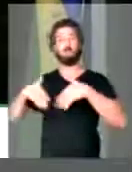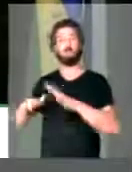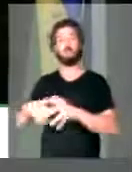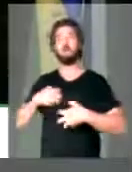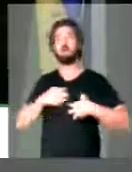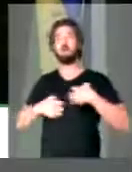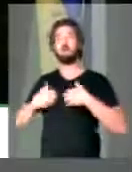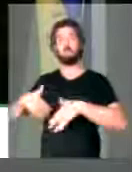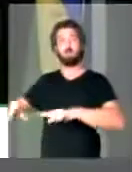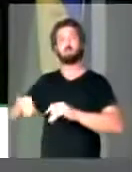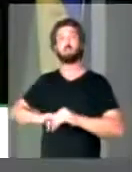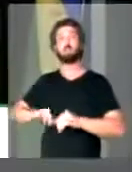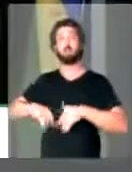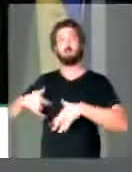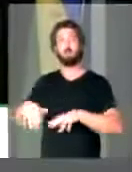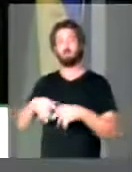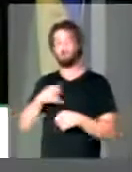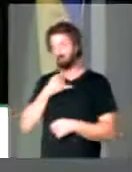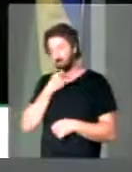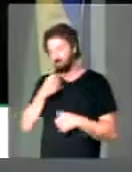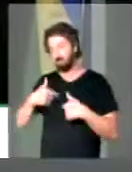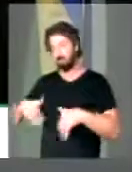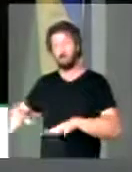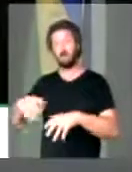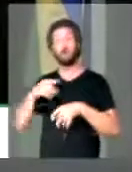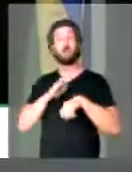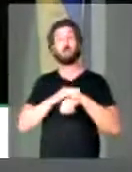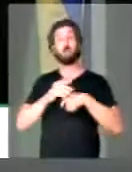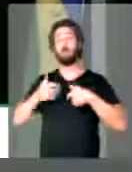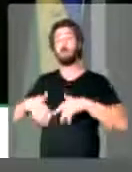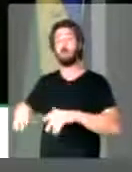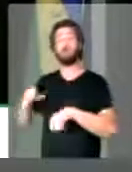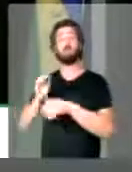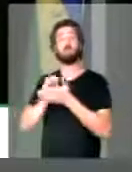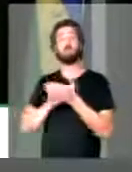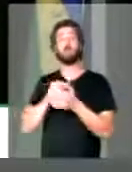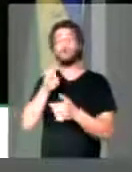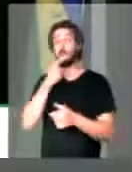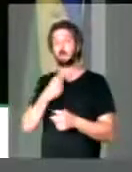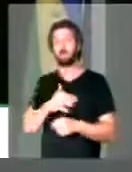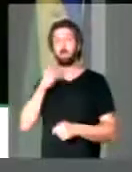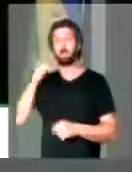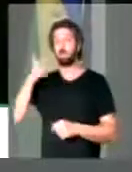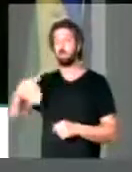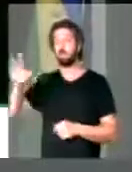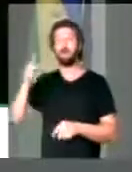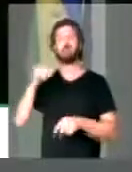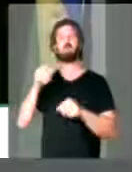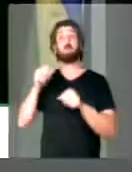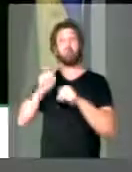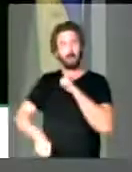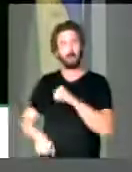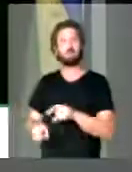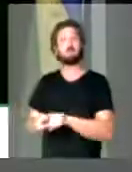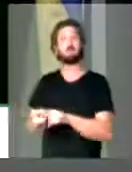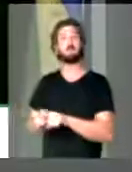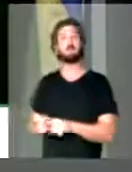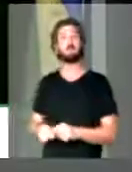de angústia, de dor, de tédio, de doença, de falta de remédio, de morte morrida e de morte matada.